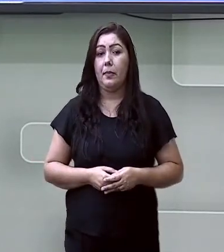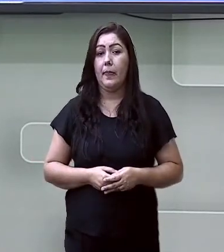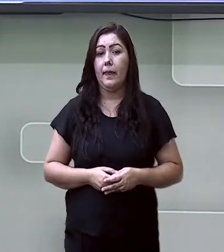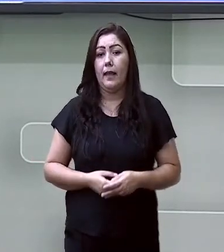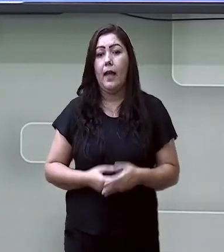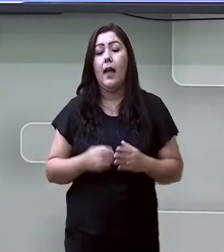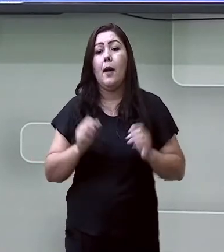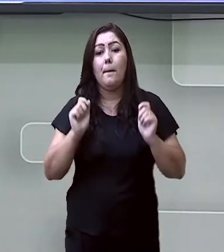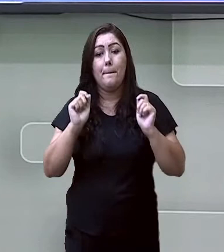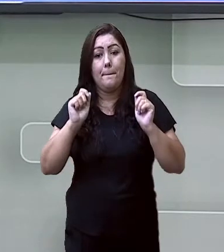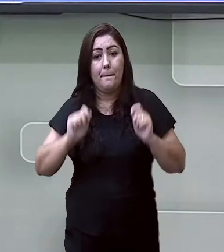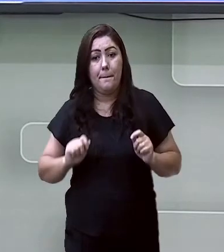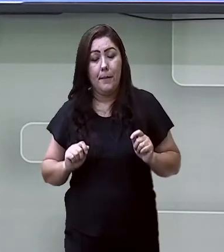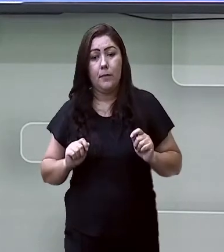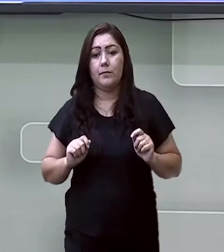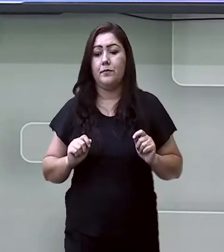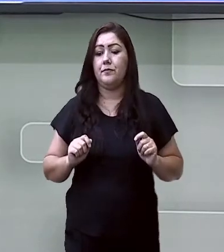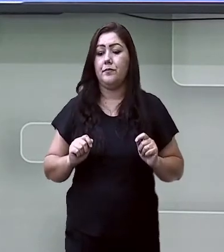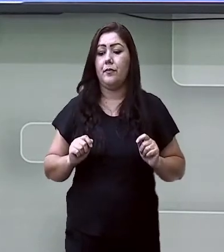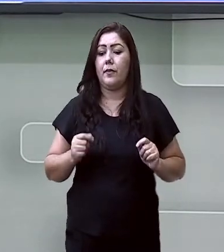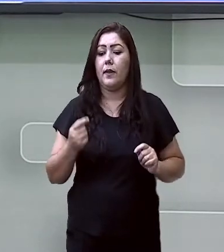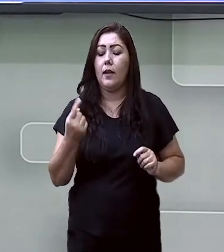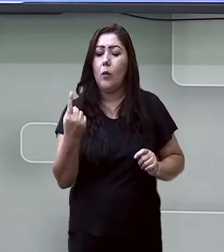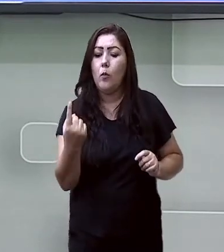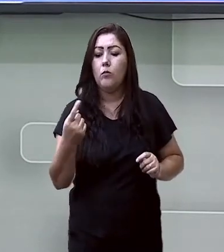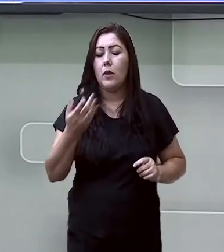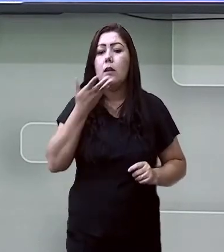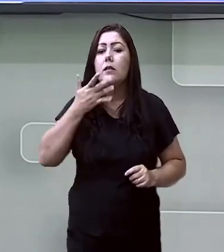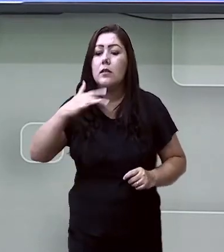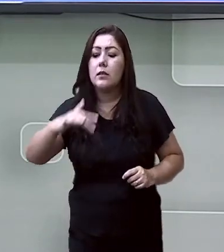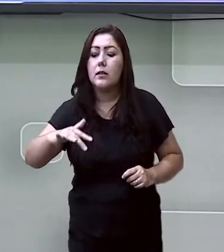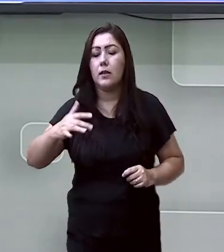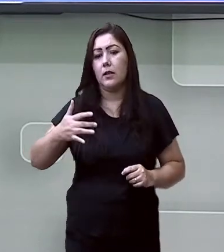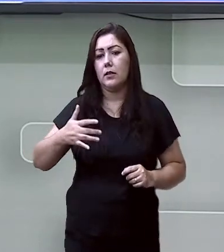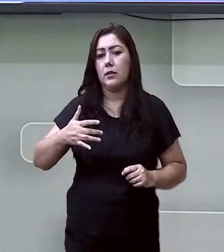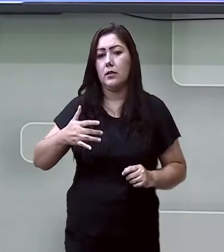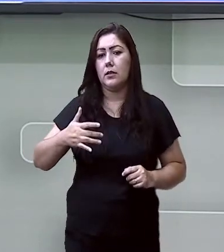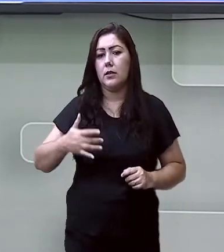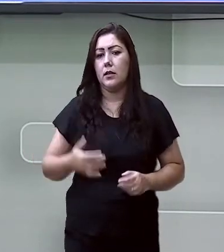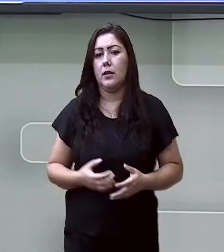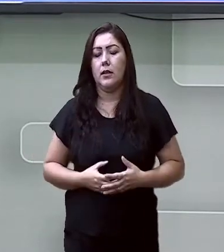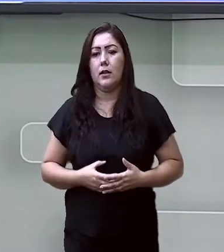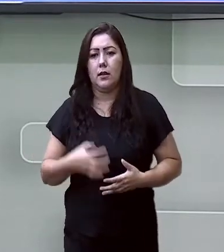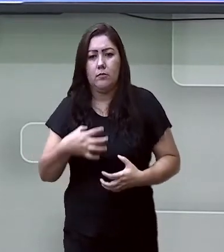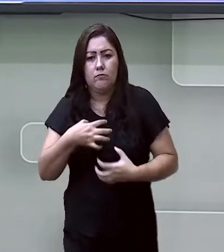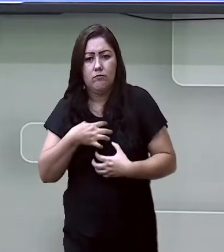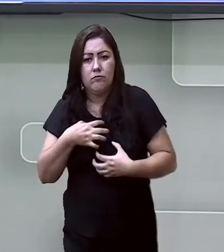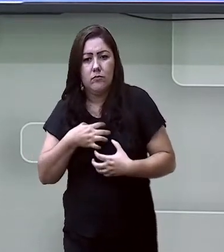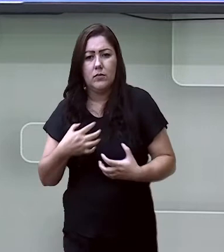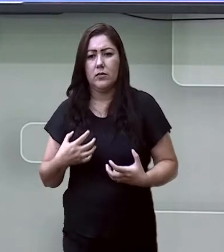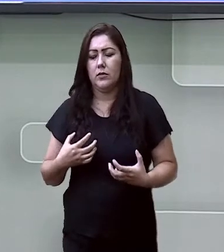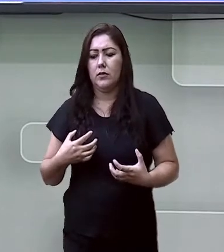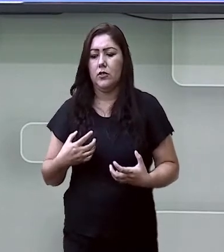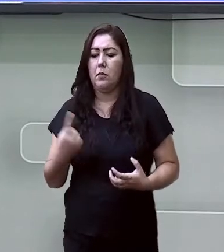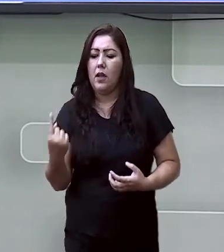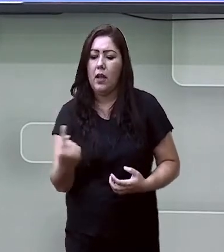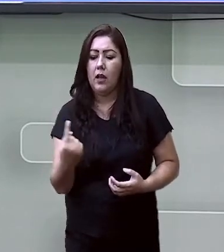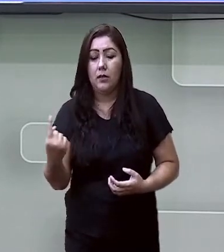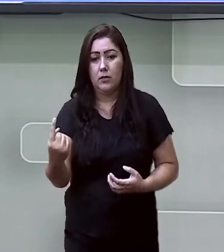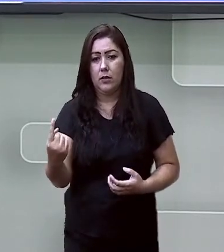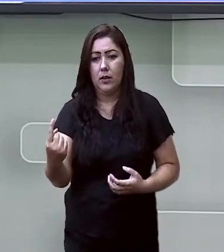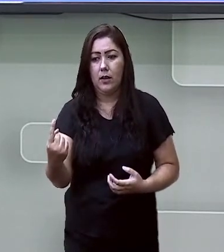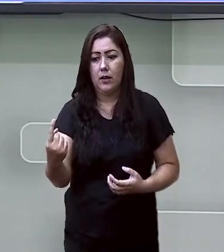ou esporádicos não tem representatividade clínica de diagnóstico, mas a somatória dos